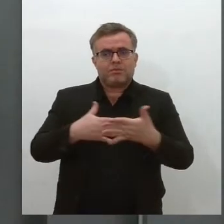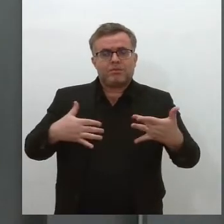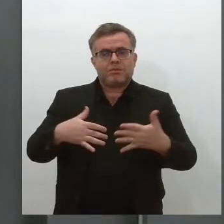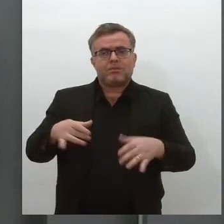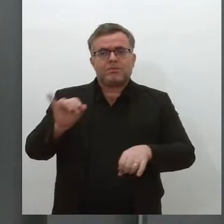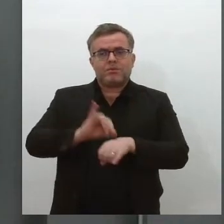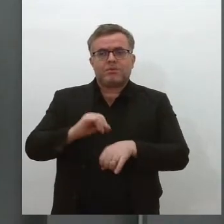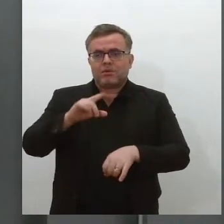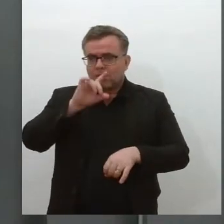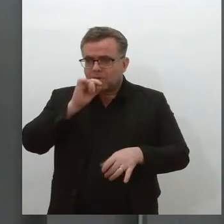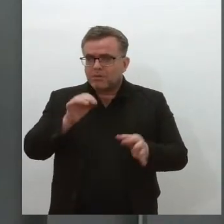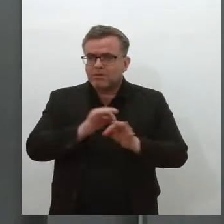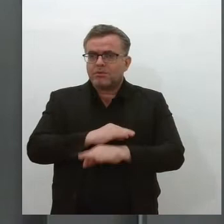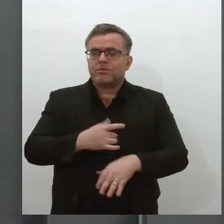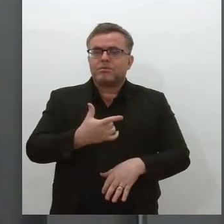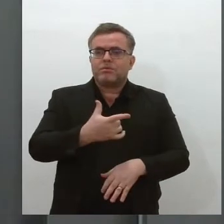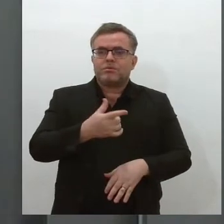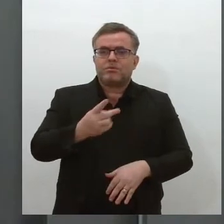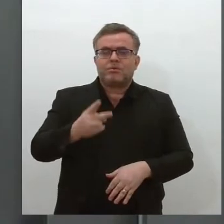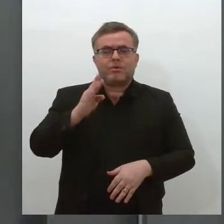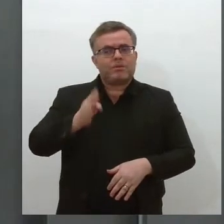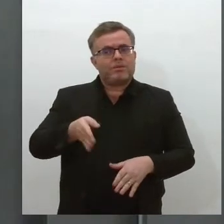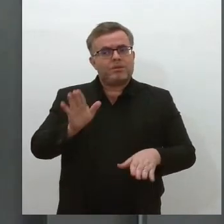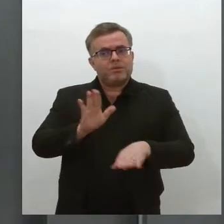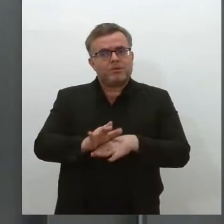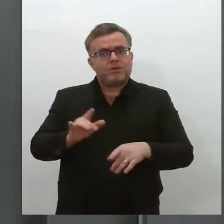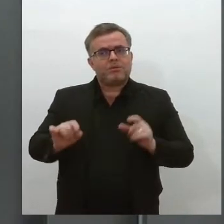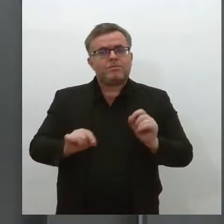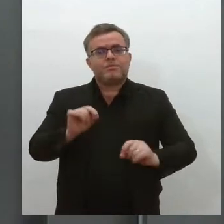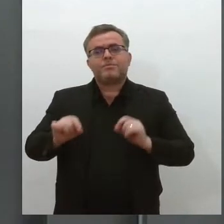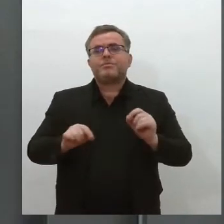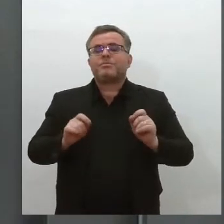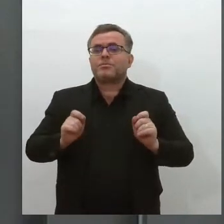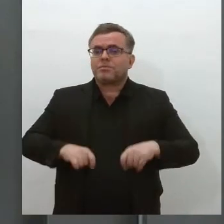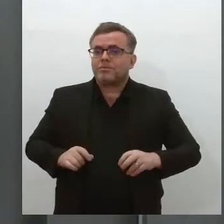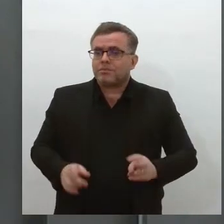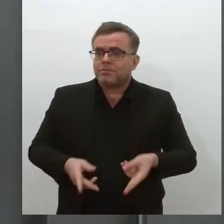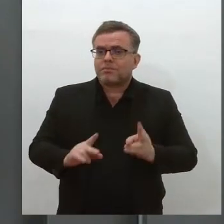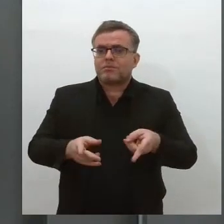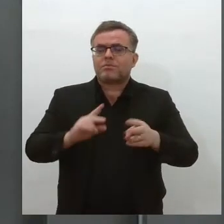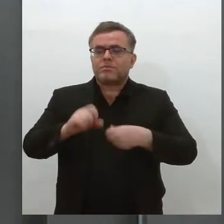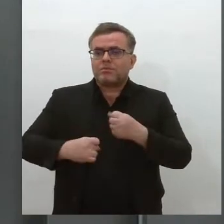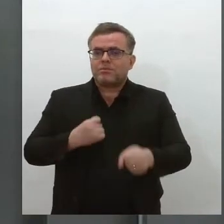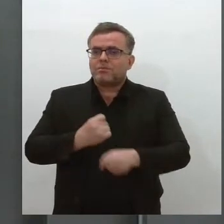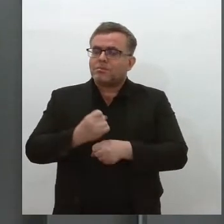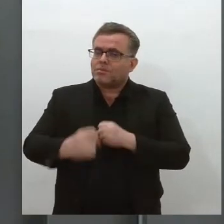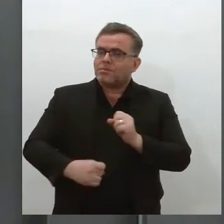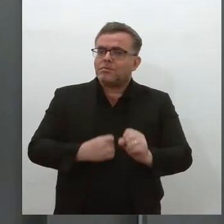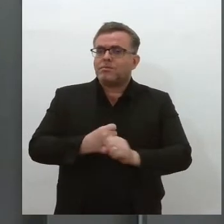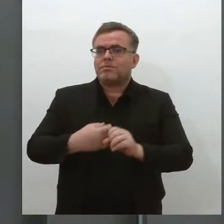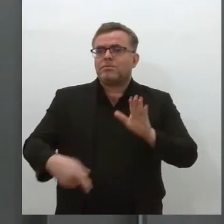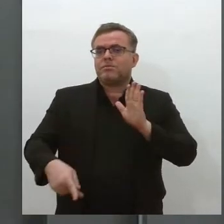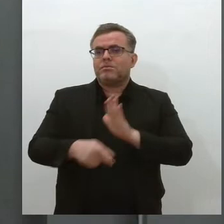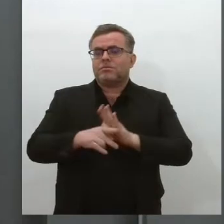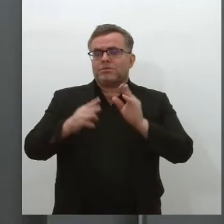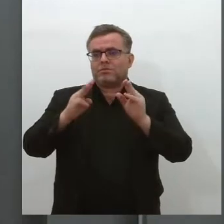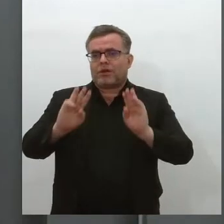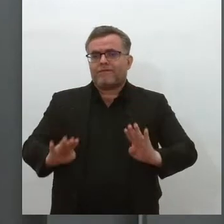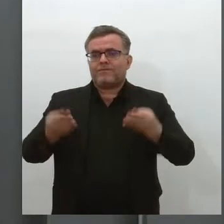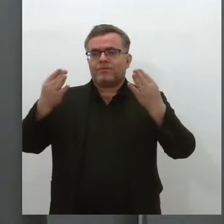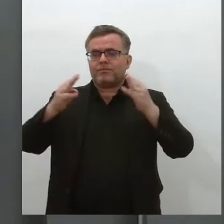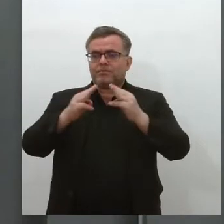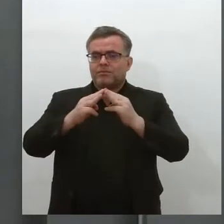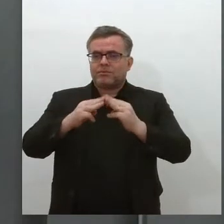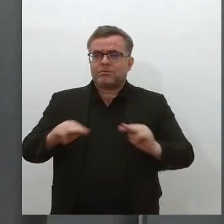duas e meia da tarde. O evento anual é realizado pelo Instituto Brasileiro de Museus e tem como objetivo fomentar a